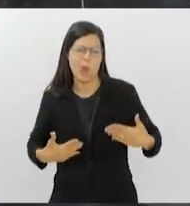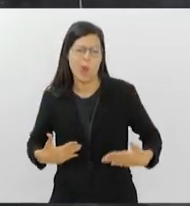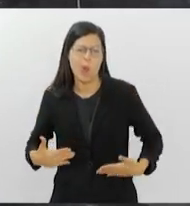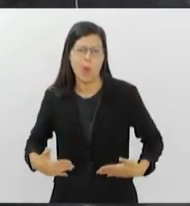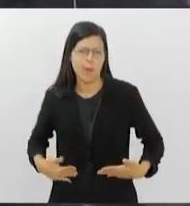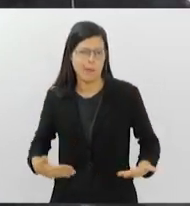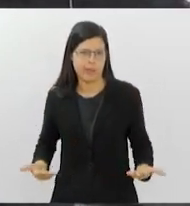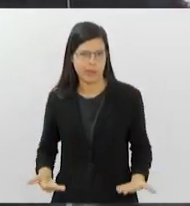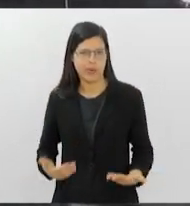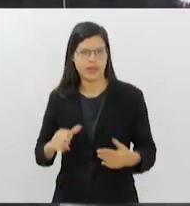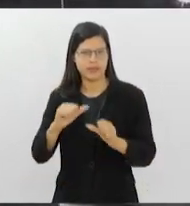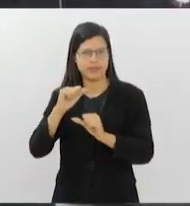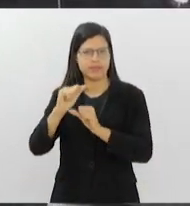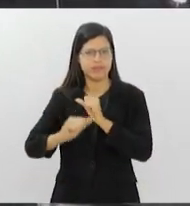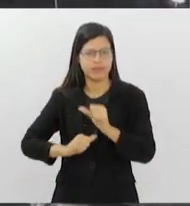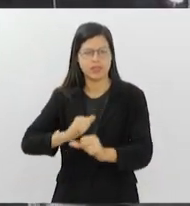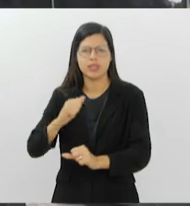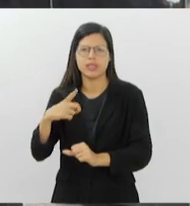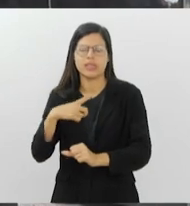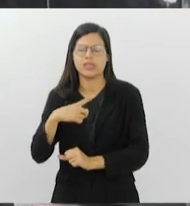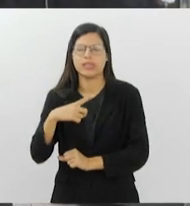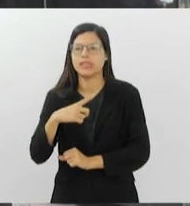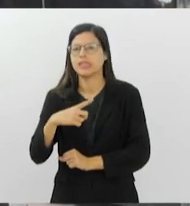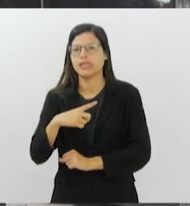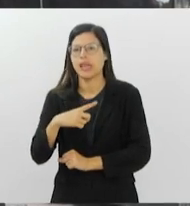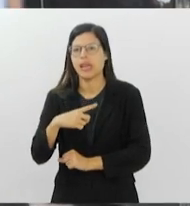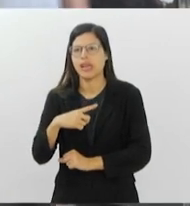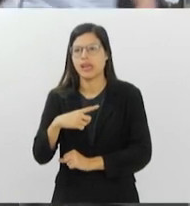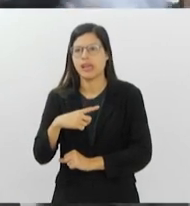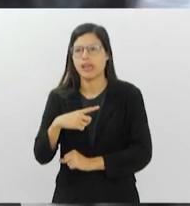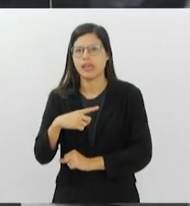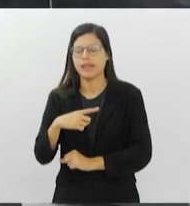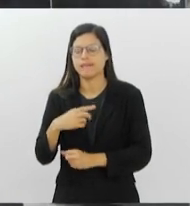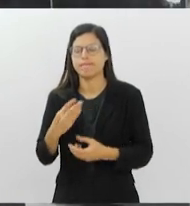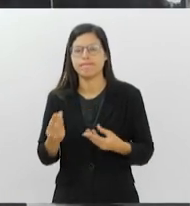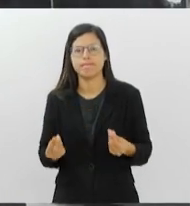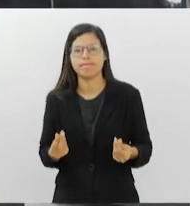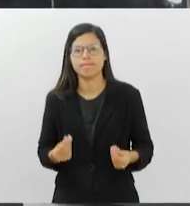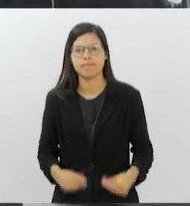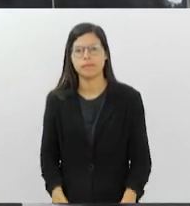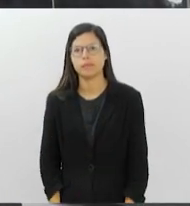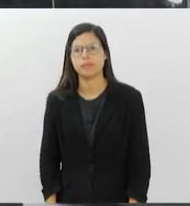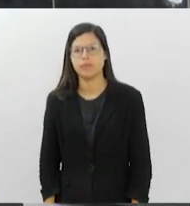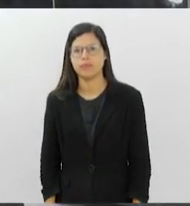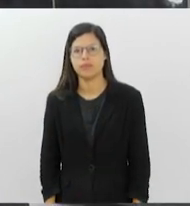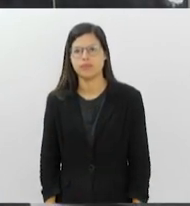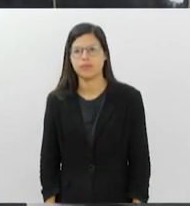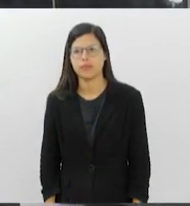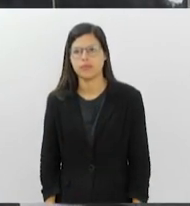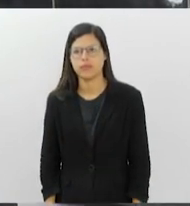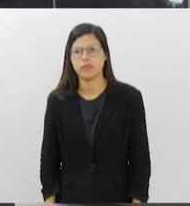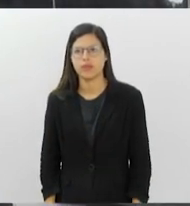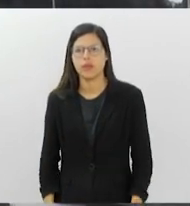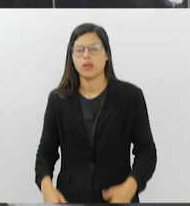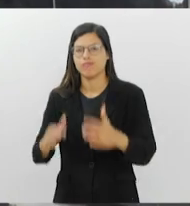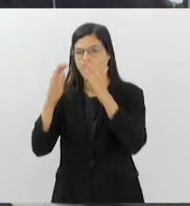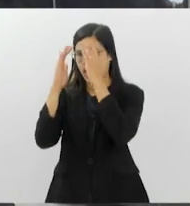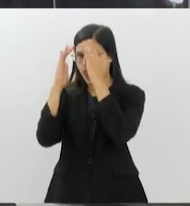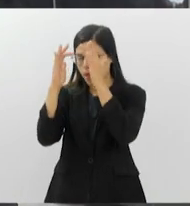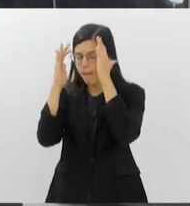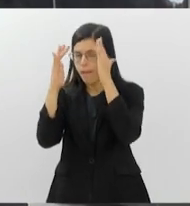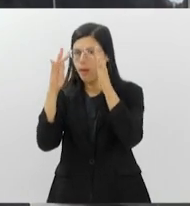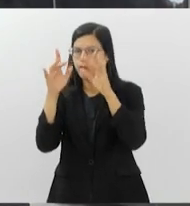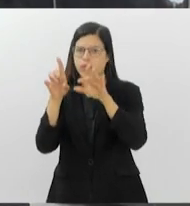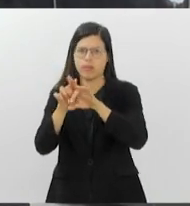fisiológica, ela se acompanha de mudanças também a nível neuronal, cerebral. Então, o que é que